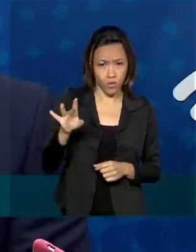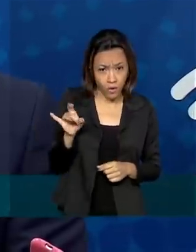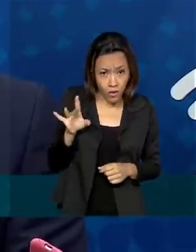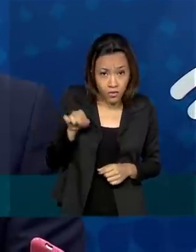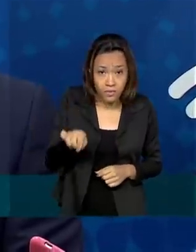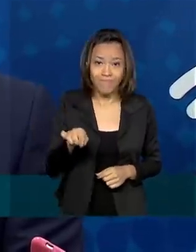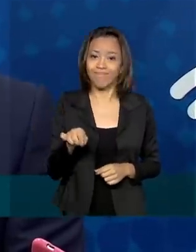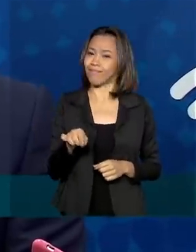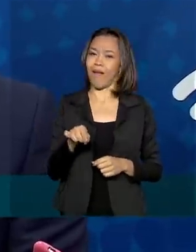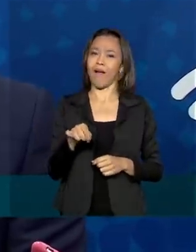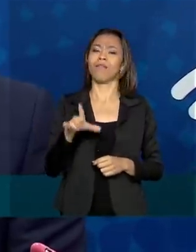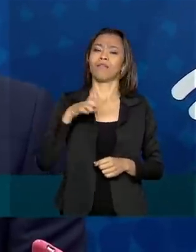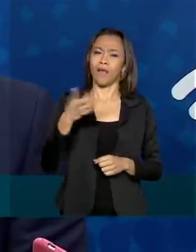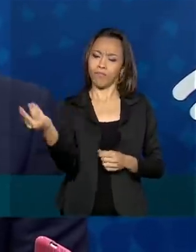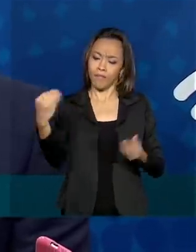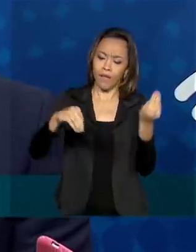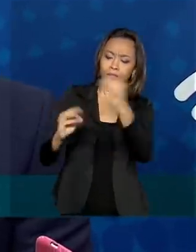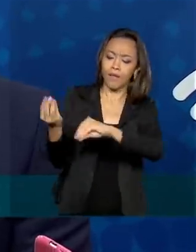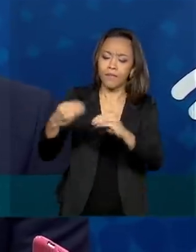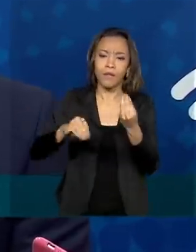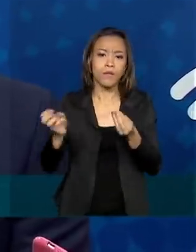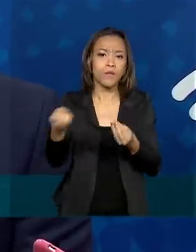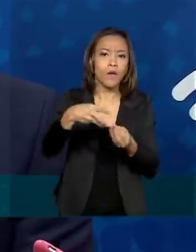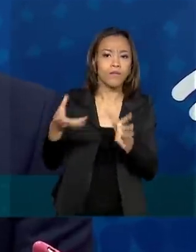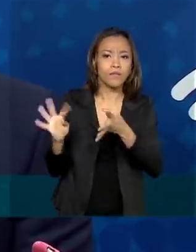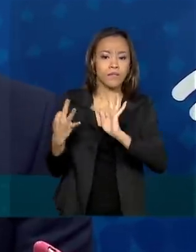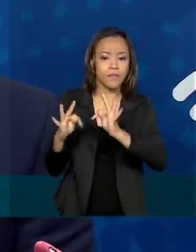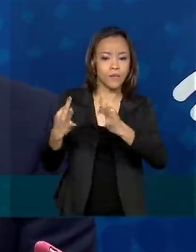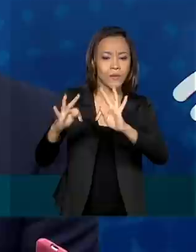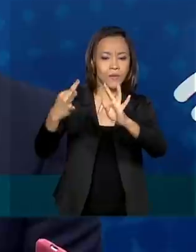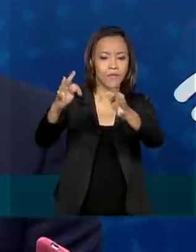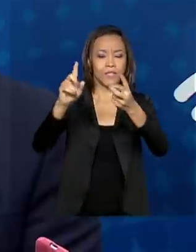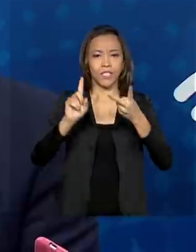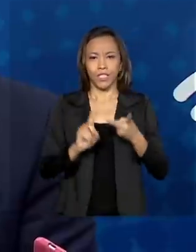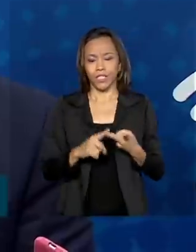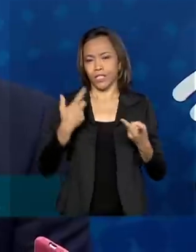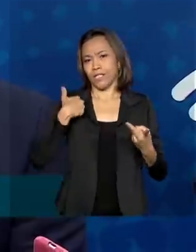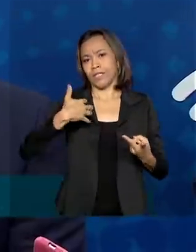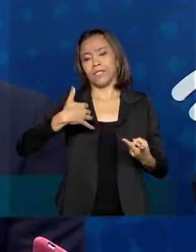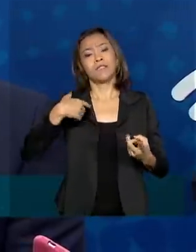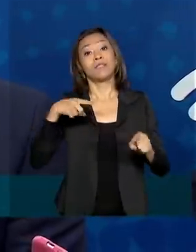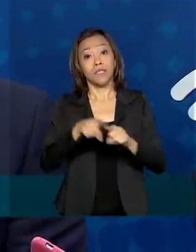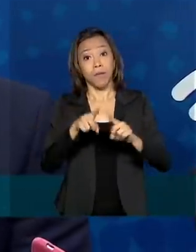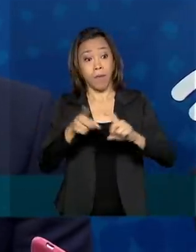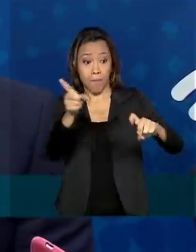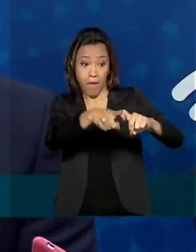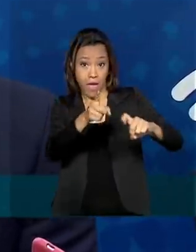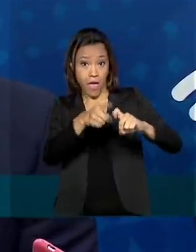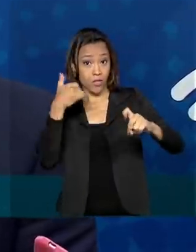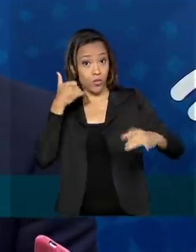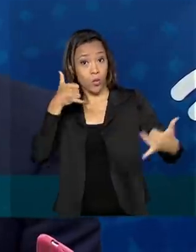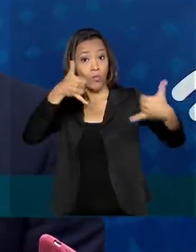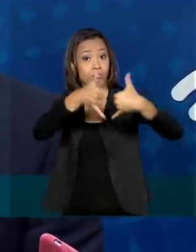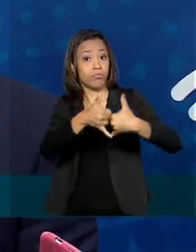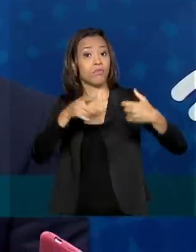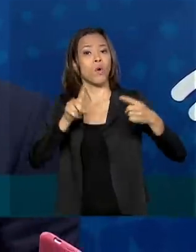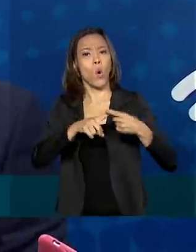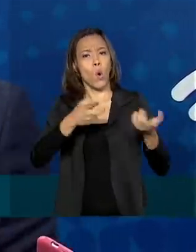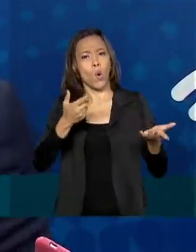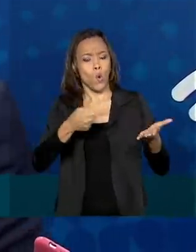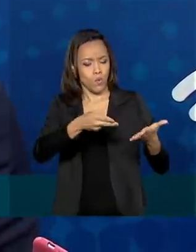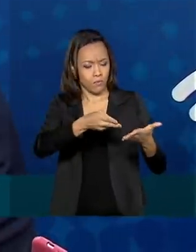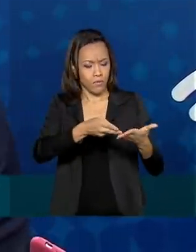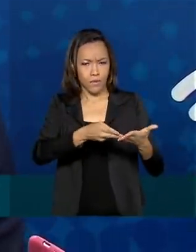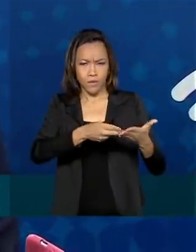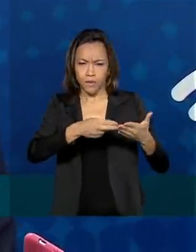tecnologias, vai ter telemedicina, o médico vai poder fazer cirurgia à distância,